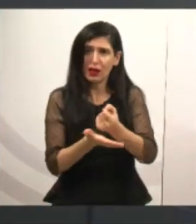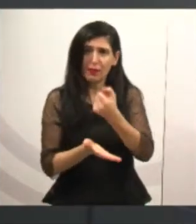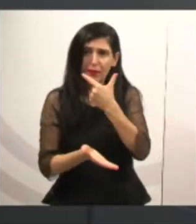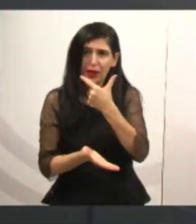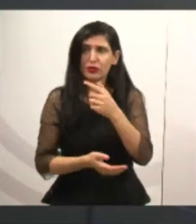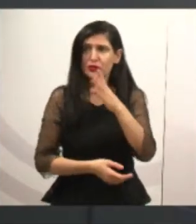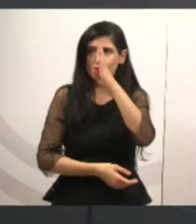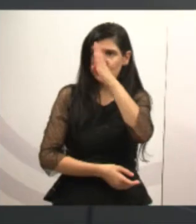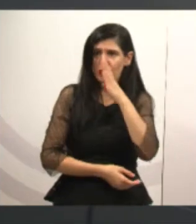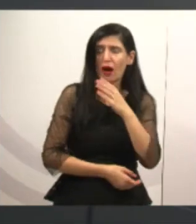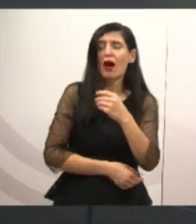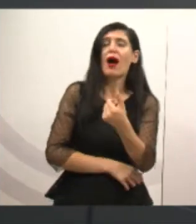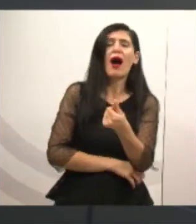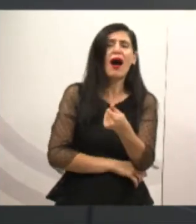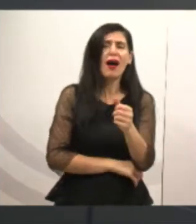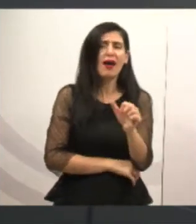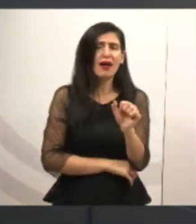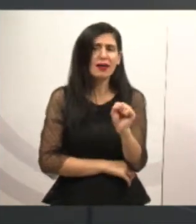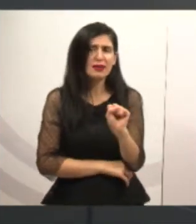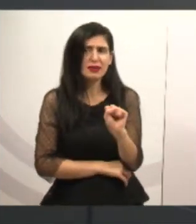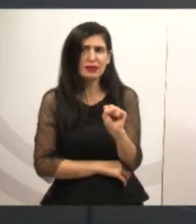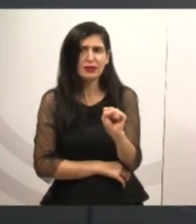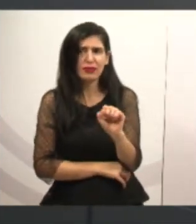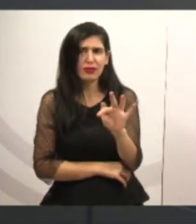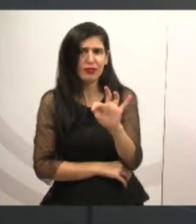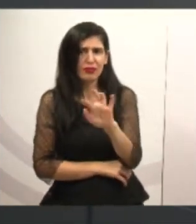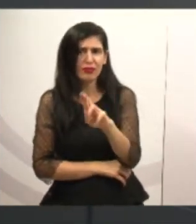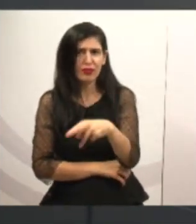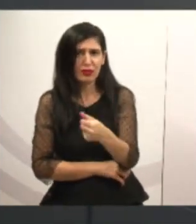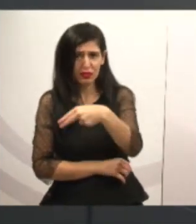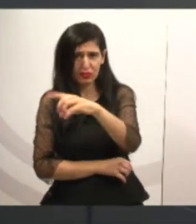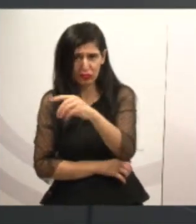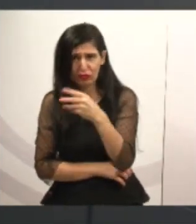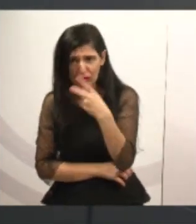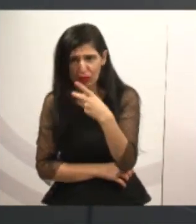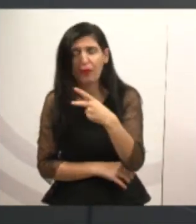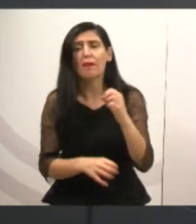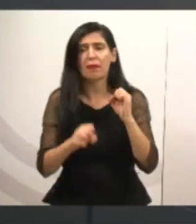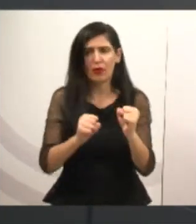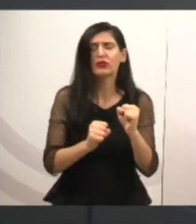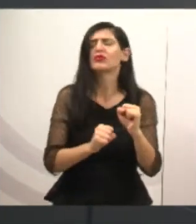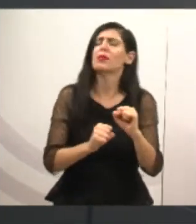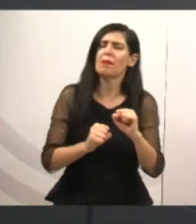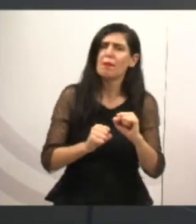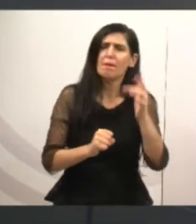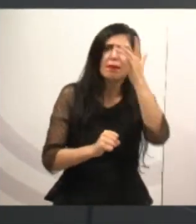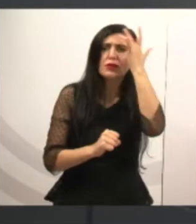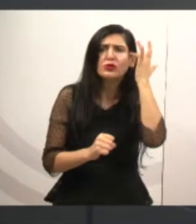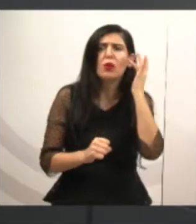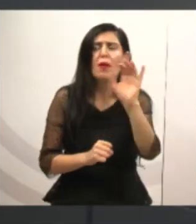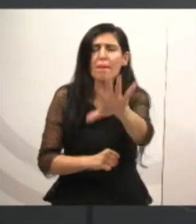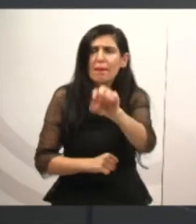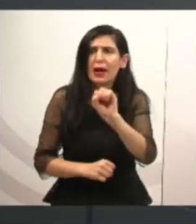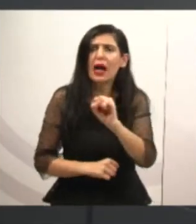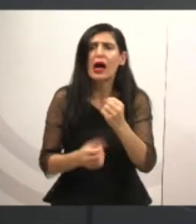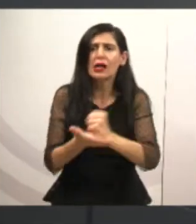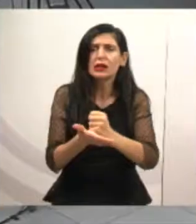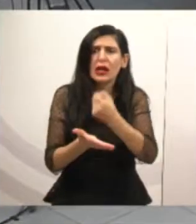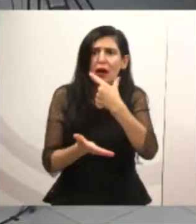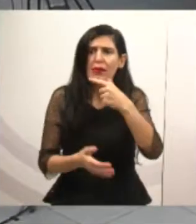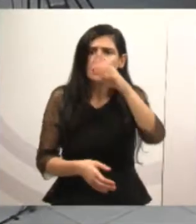vereador Fernando mencionou, também pode ser pego. Então, você tem acesso em toda a farmácia popular, está bom?